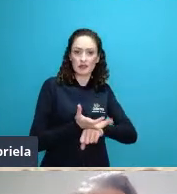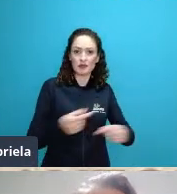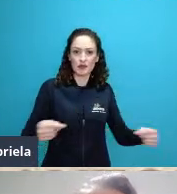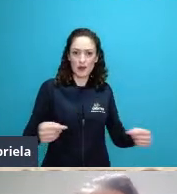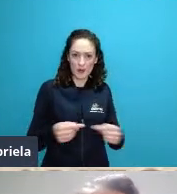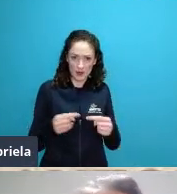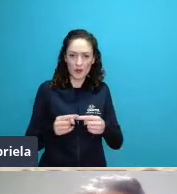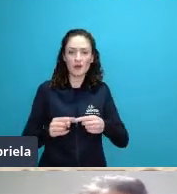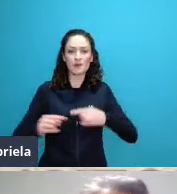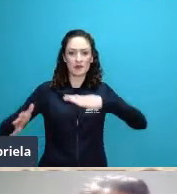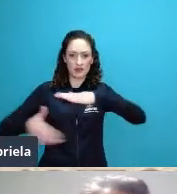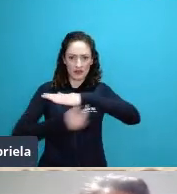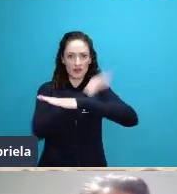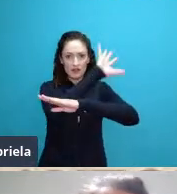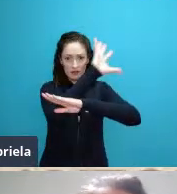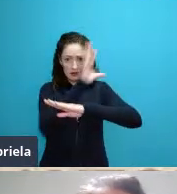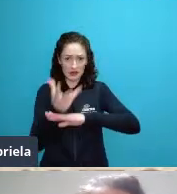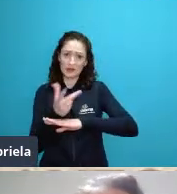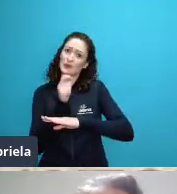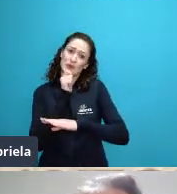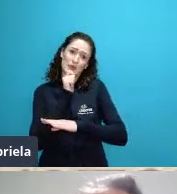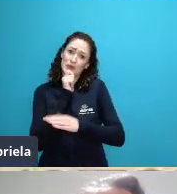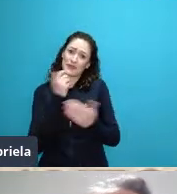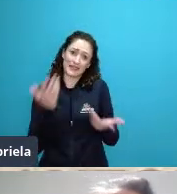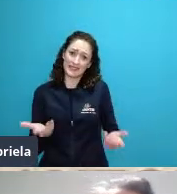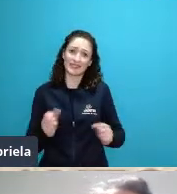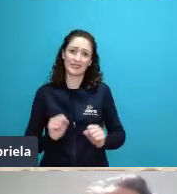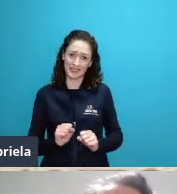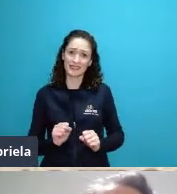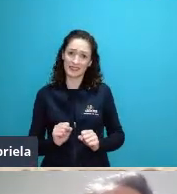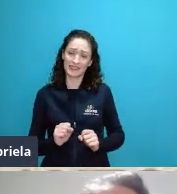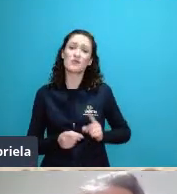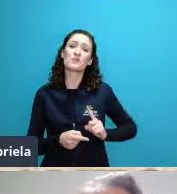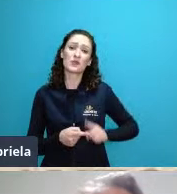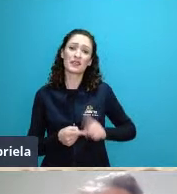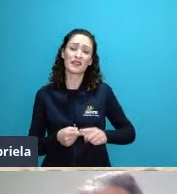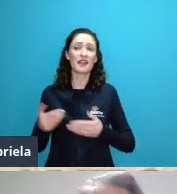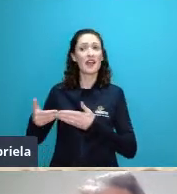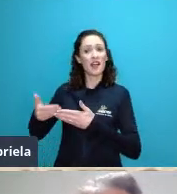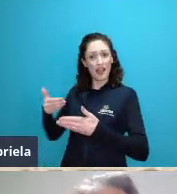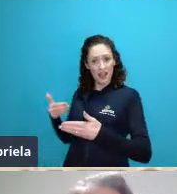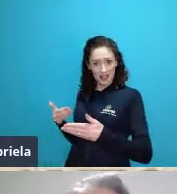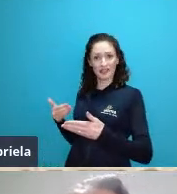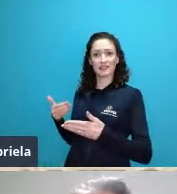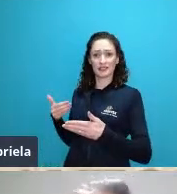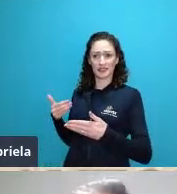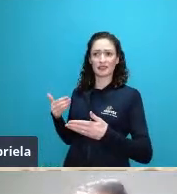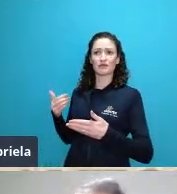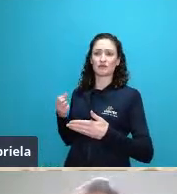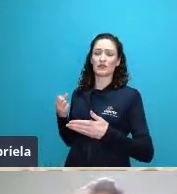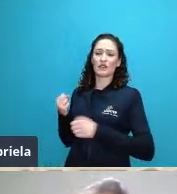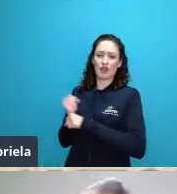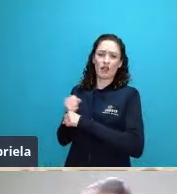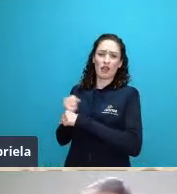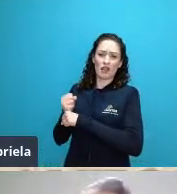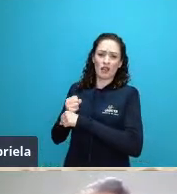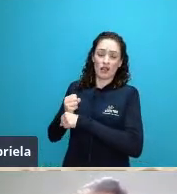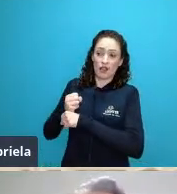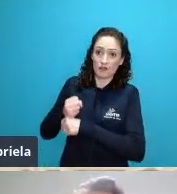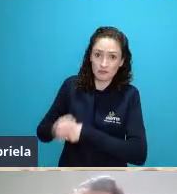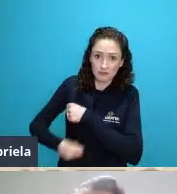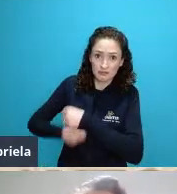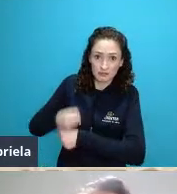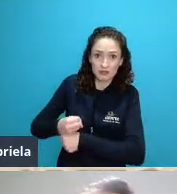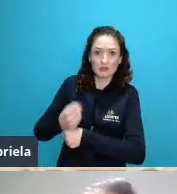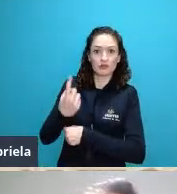muito influenciado porque até 1950 a biologia ainda estava vivendo aquela ressaca das ideias do Darwin que